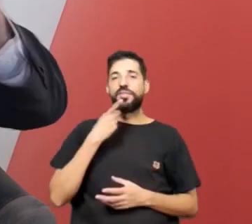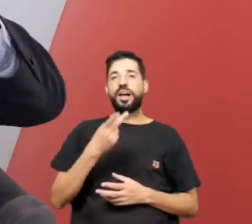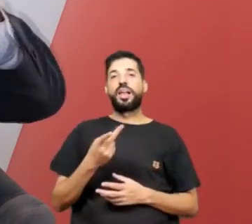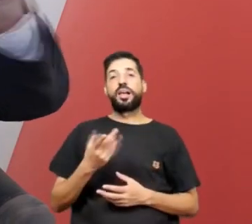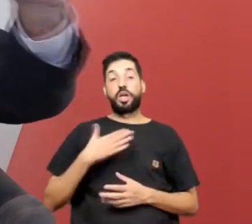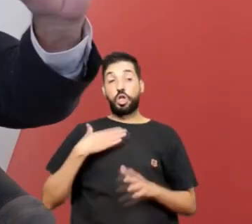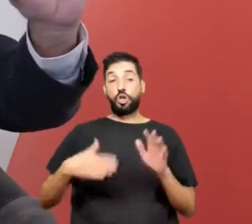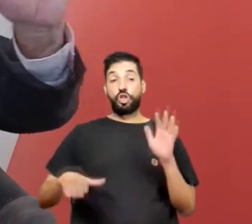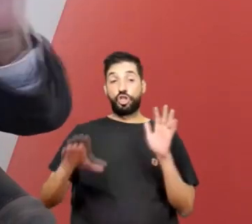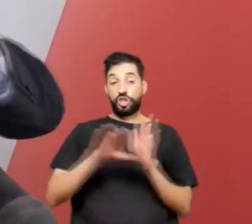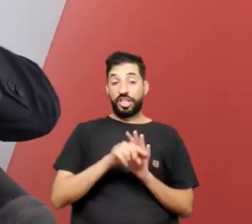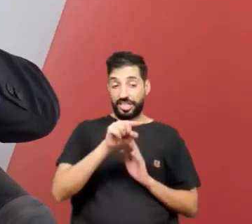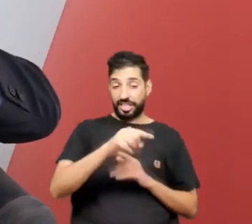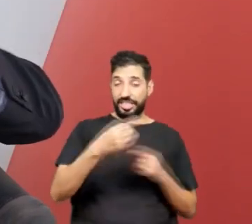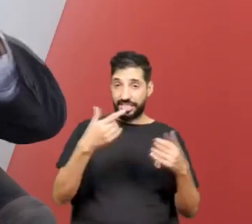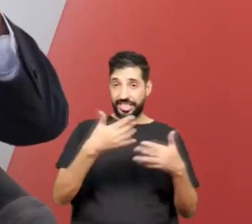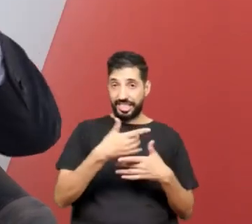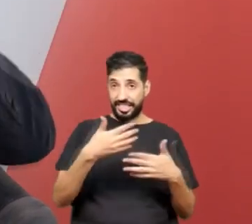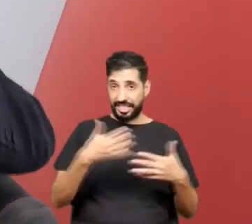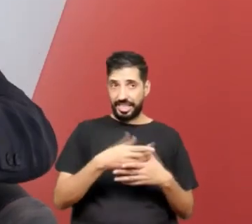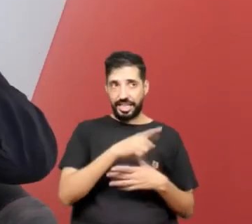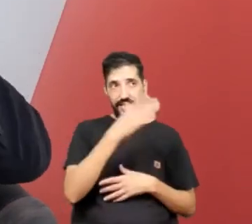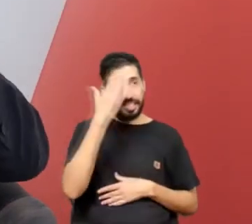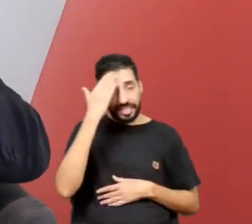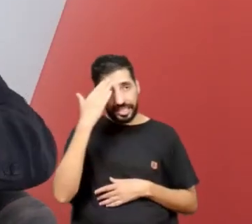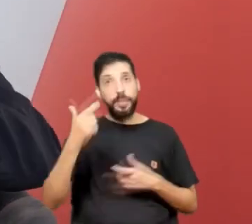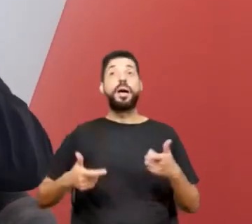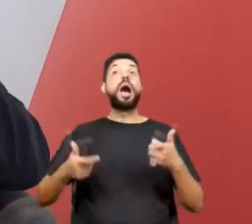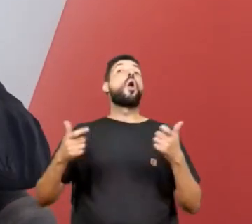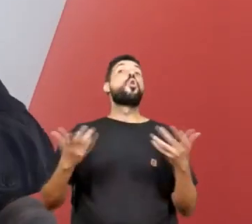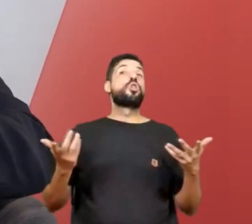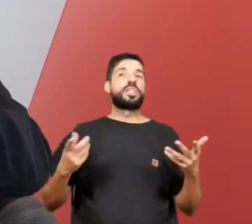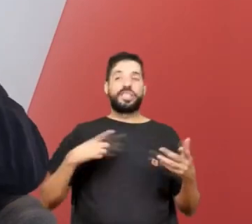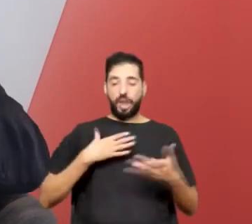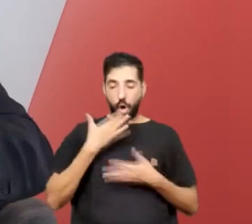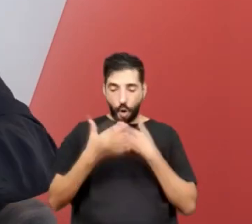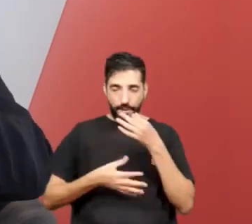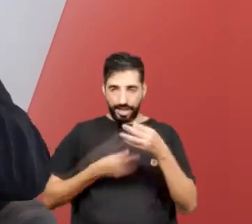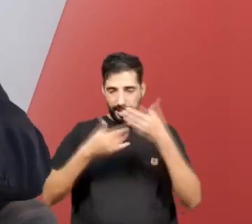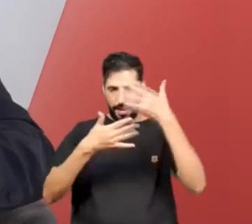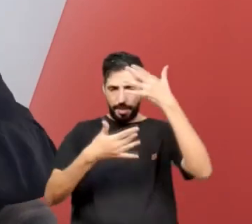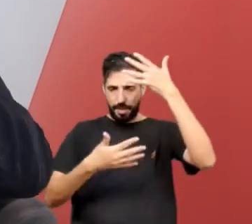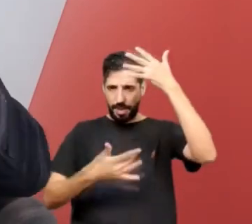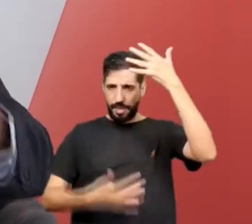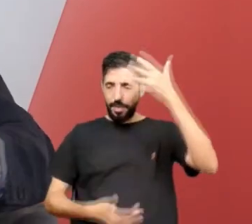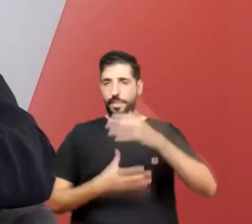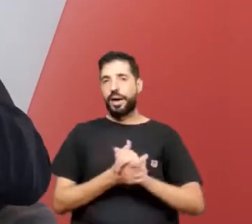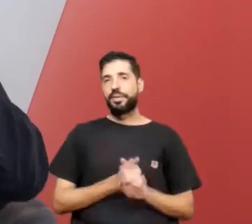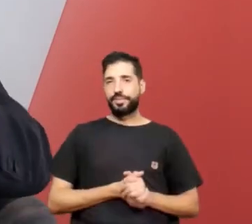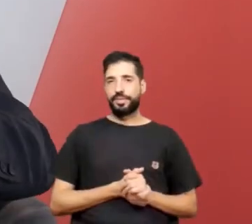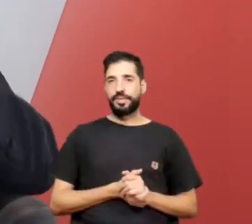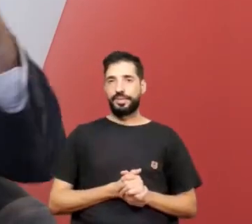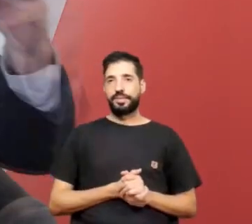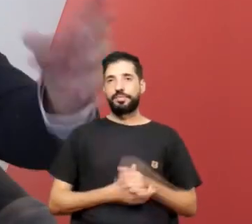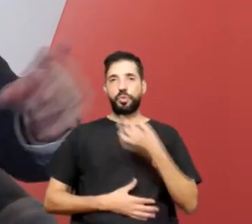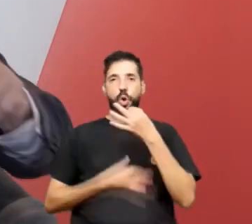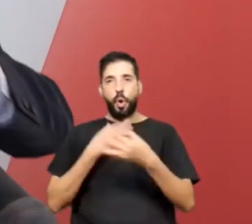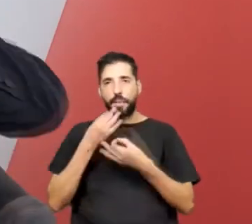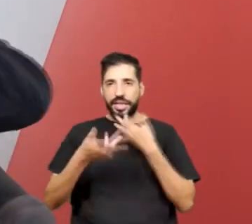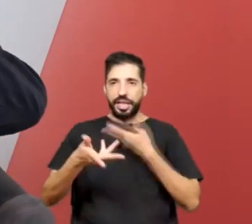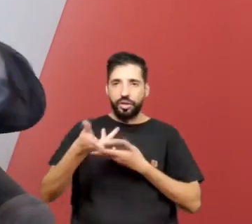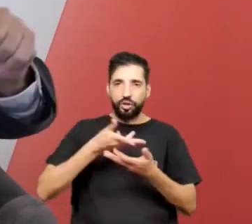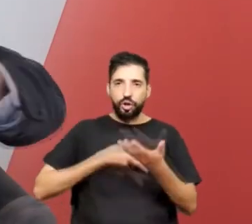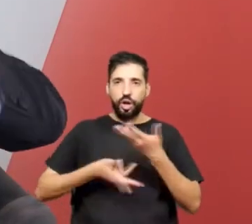aqui na cidade, quem sabe onde eu estou? E aquele monte de comentário entrava das pessoas comentando ah, eu